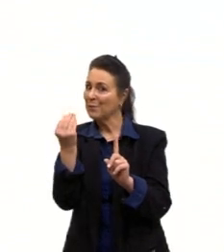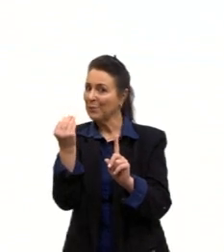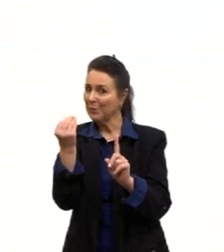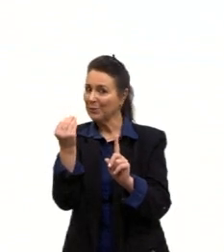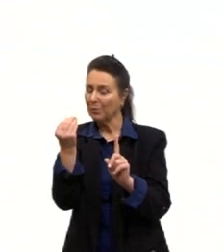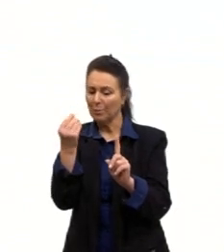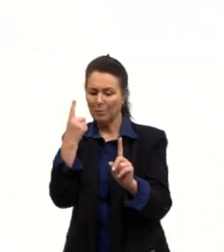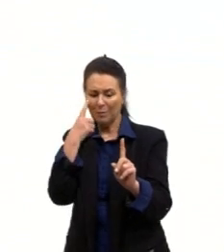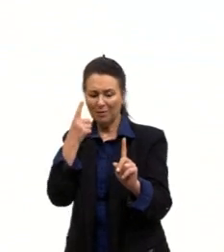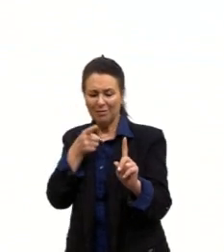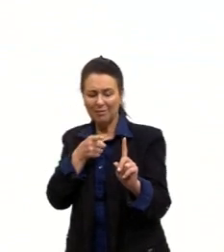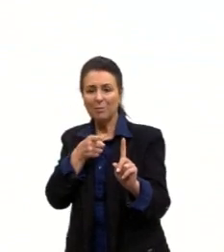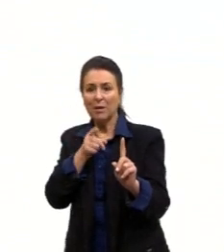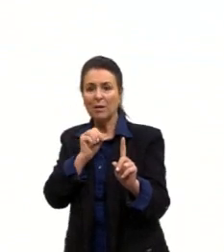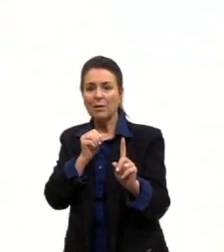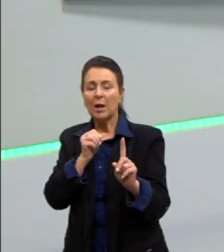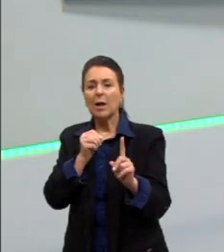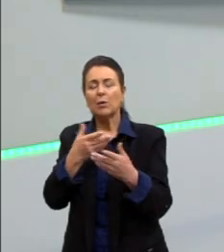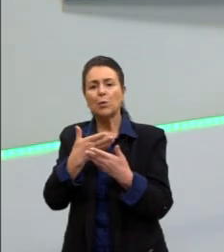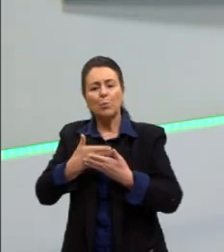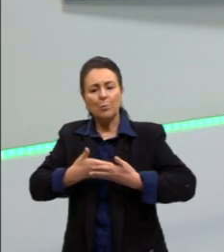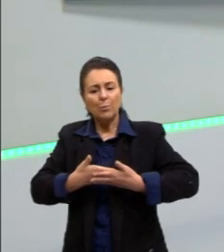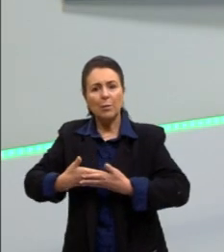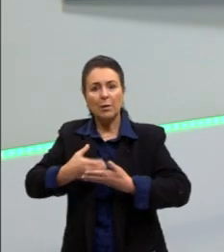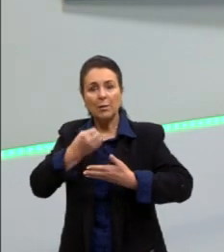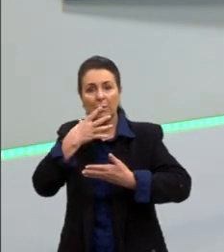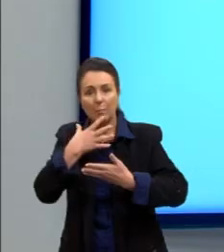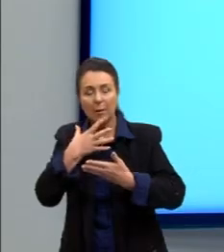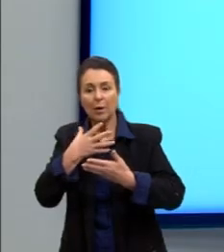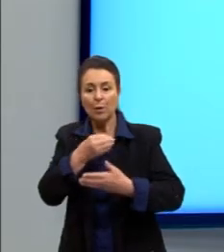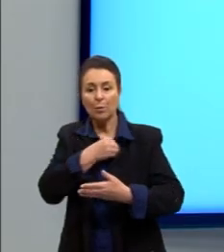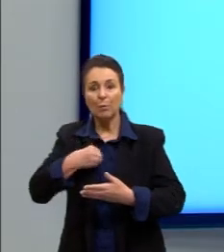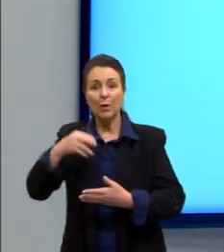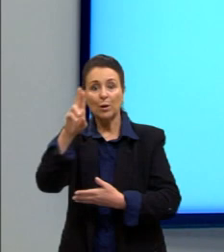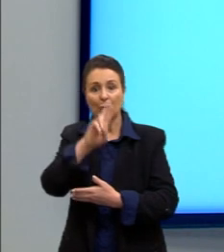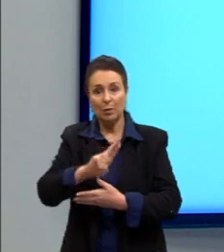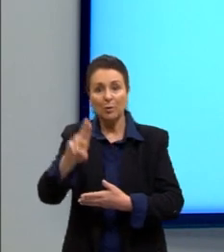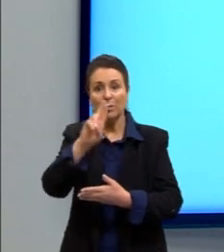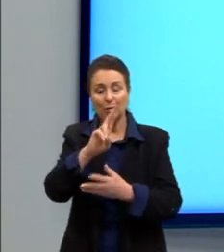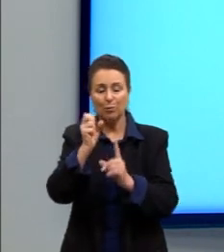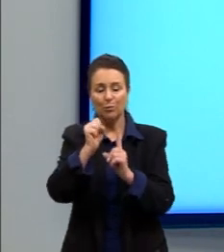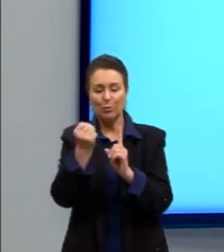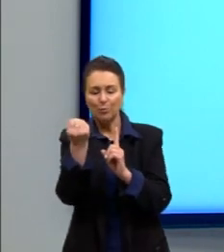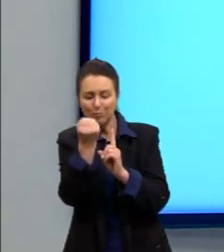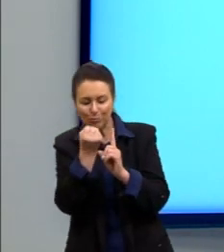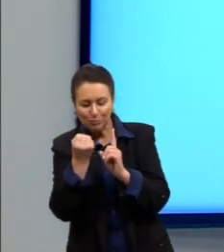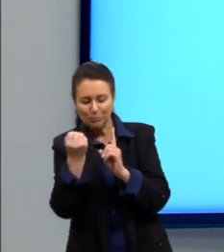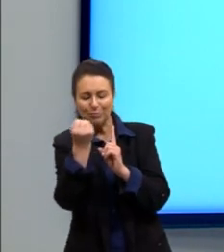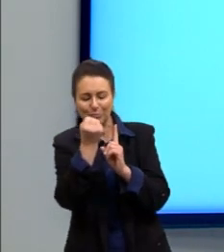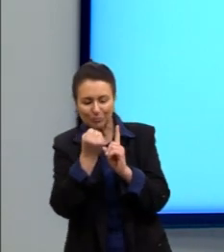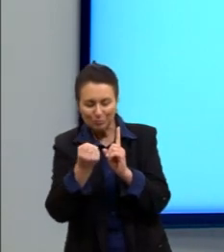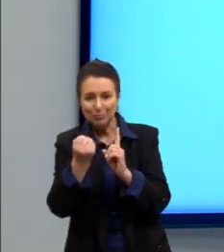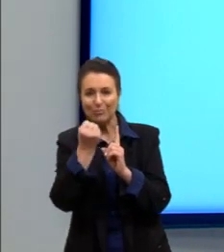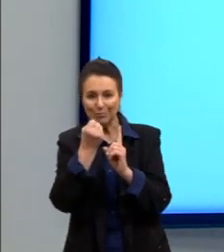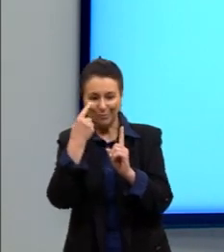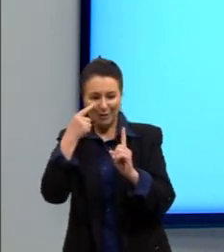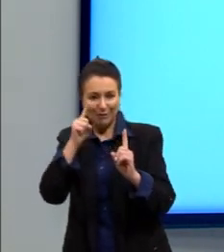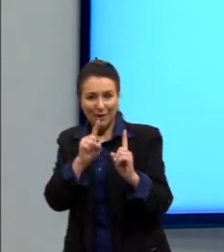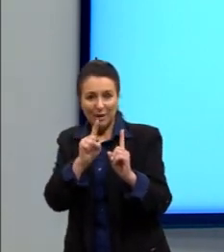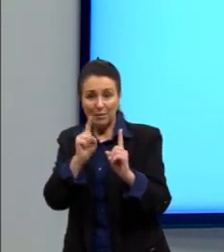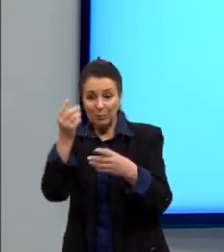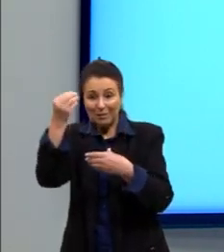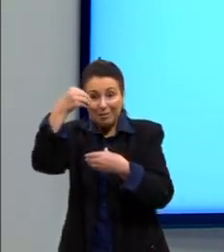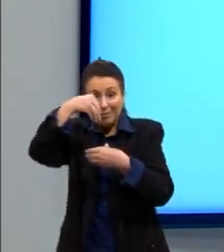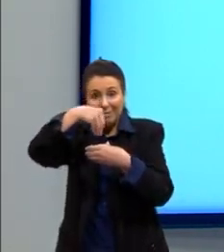para verificar, né? Gravidez, enfim, em algumas outras situações onde a gente precisa ver, né? Dentro do nosso